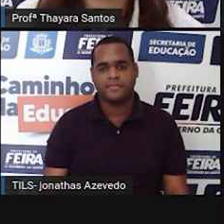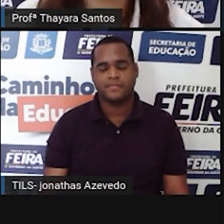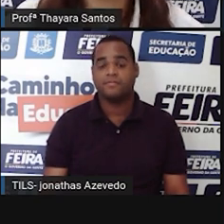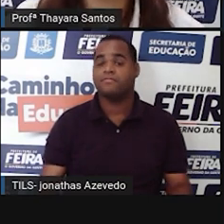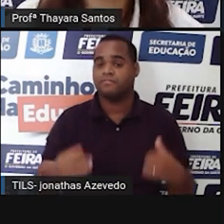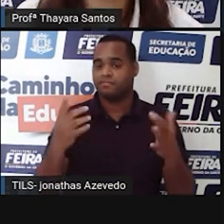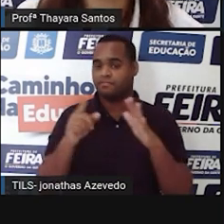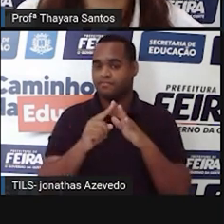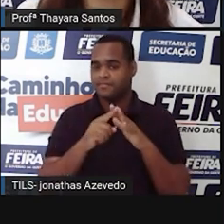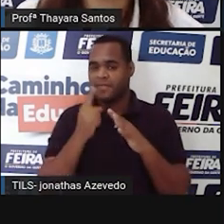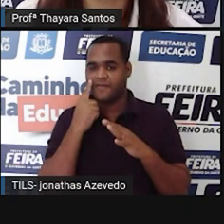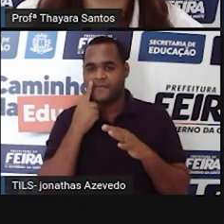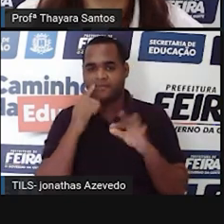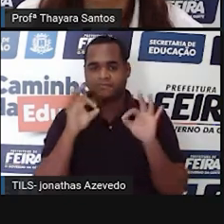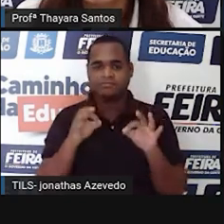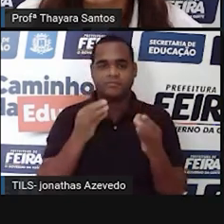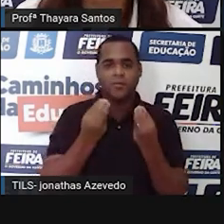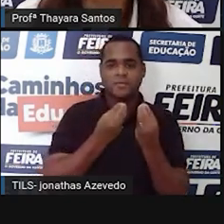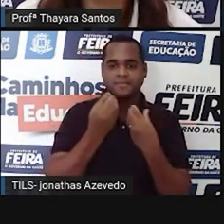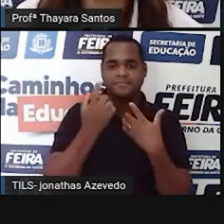Vamos para a correção agora.